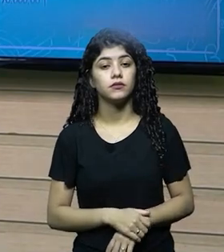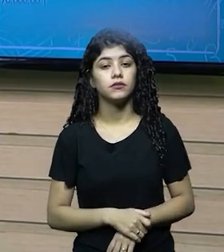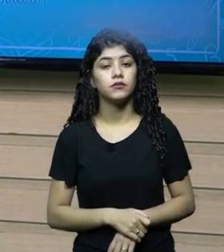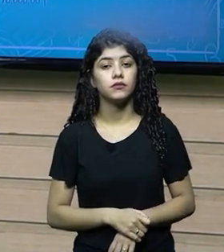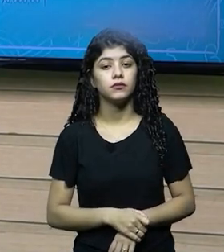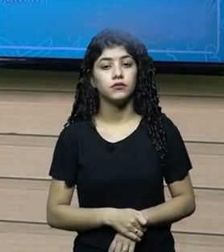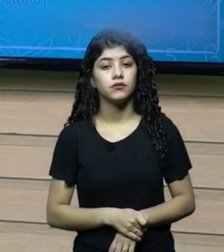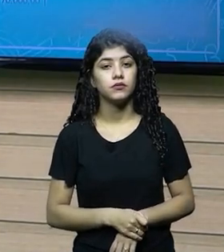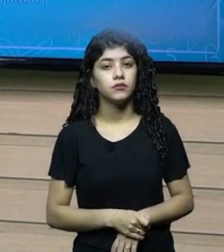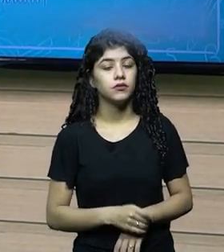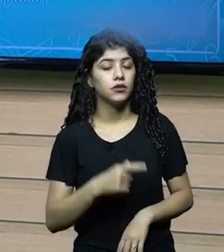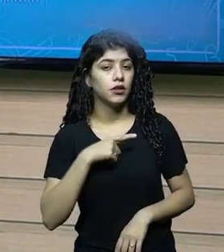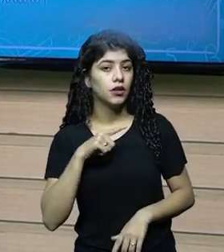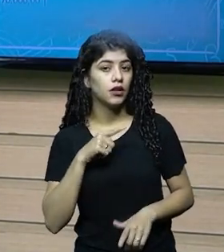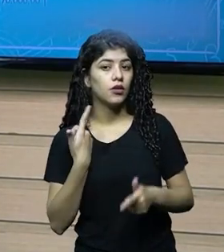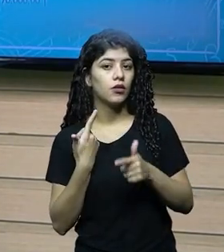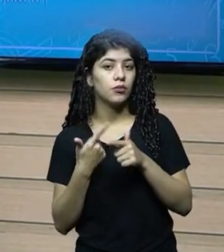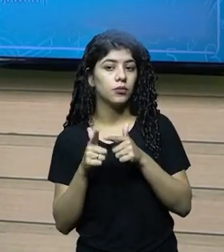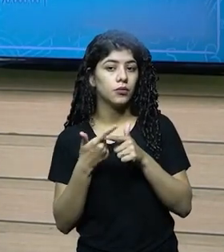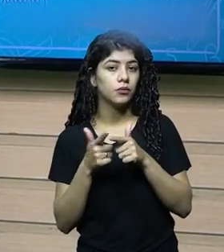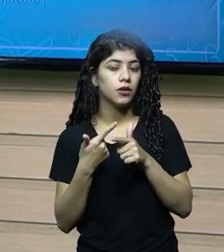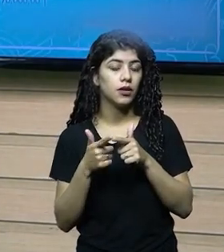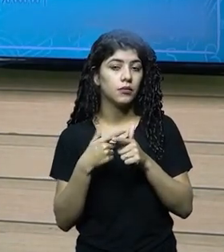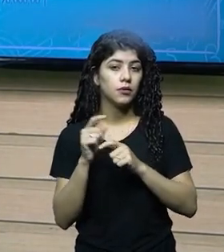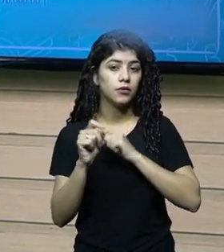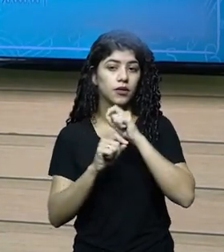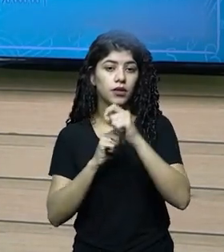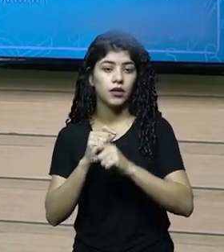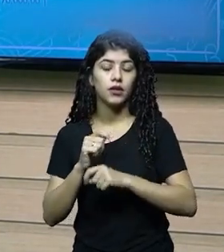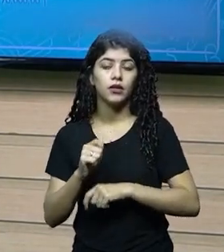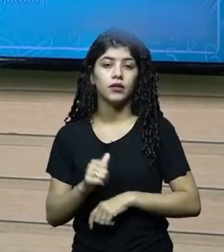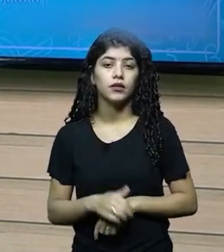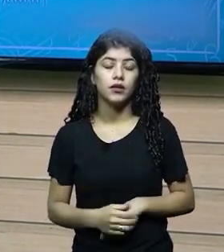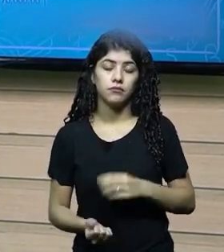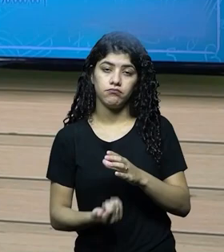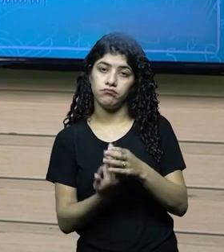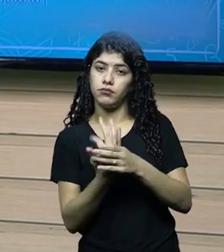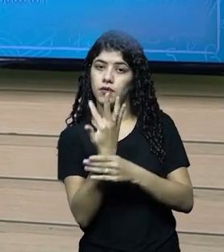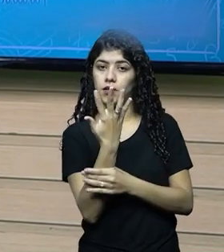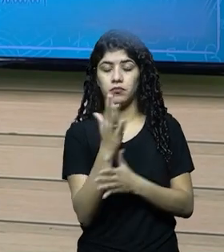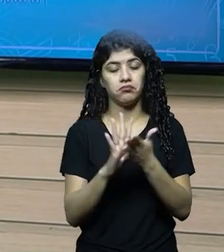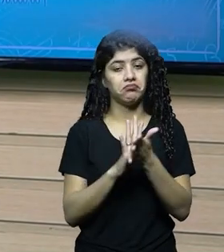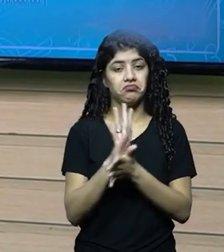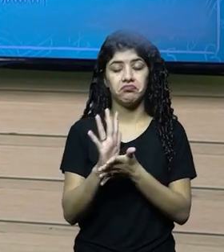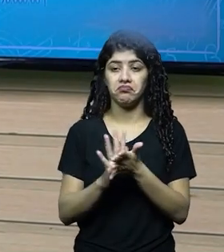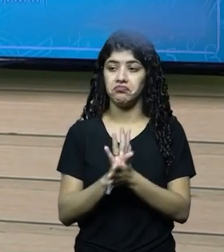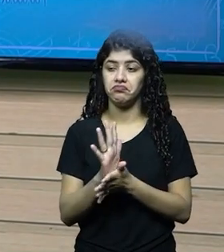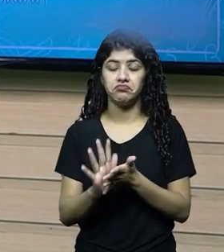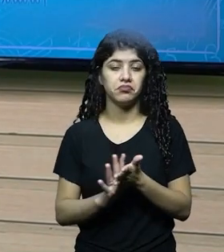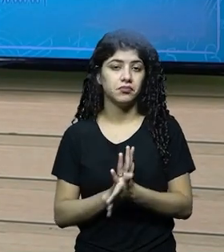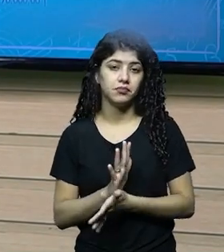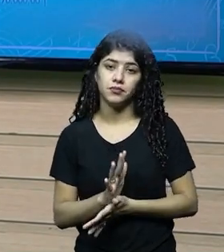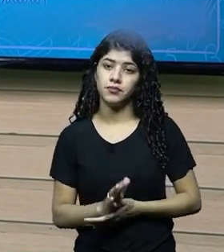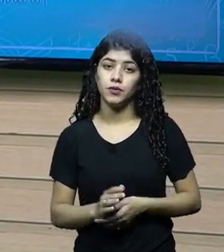sei lá. E aí, como houve um problema na irrigação, essas plantas, elas não se desenvolveram